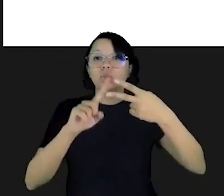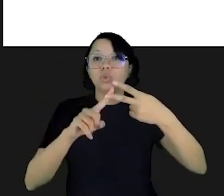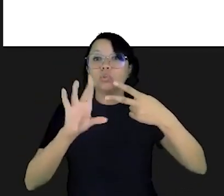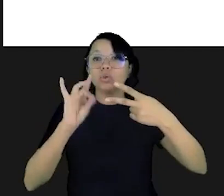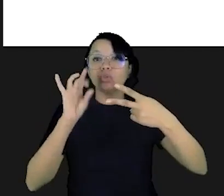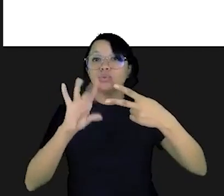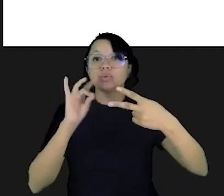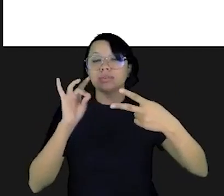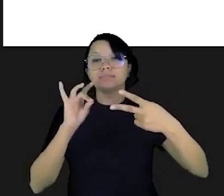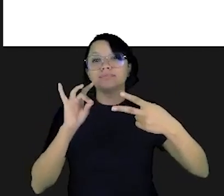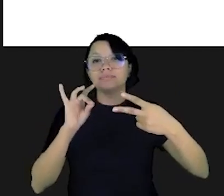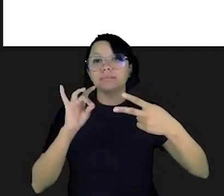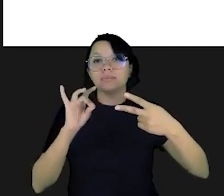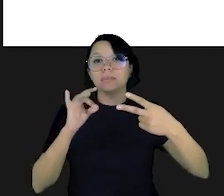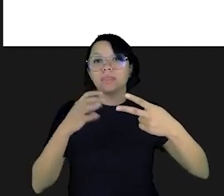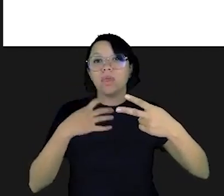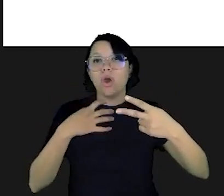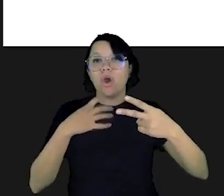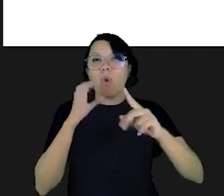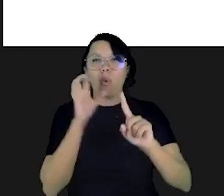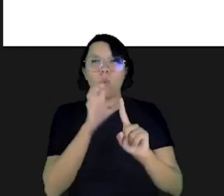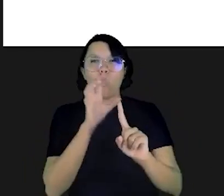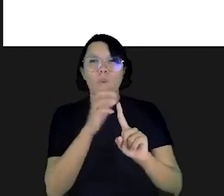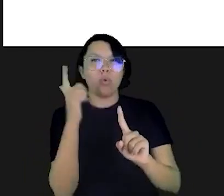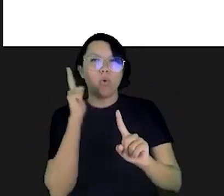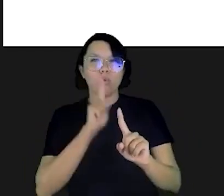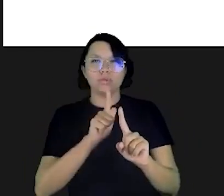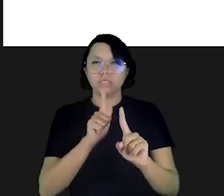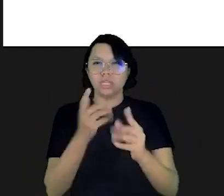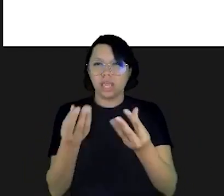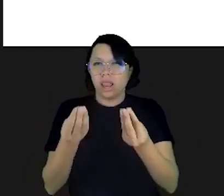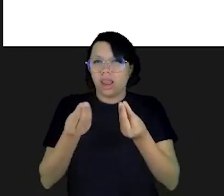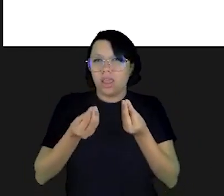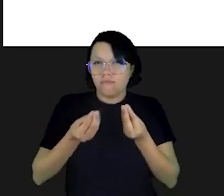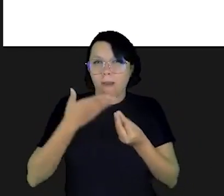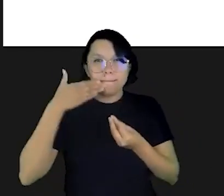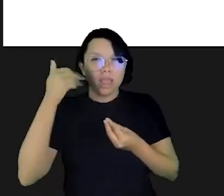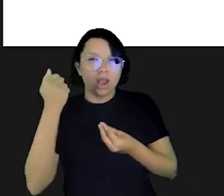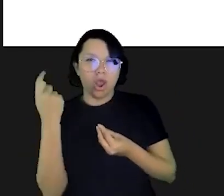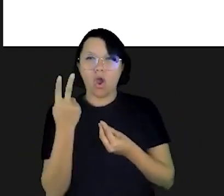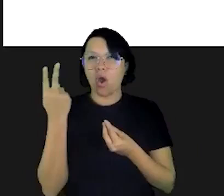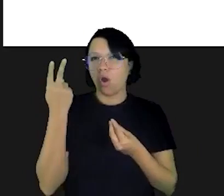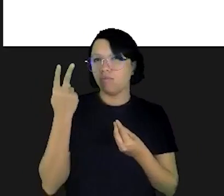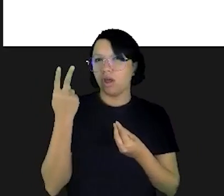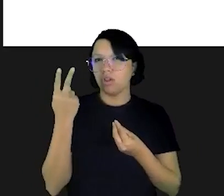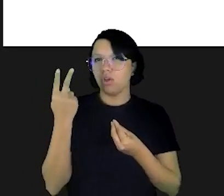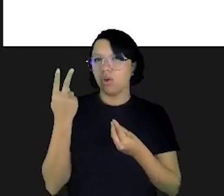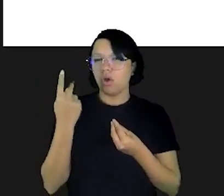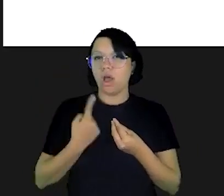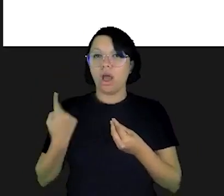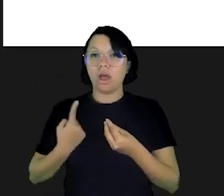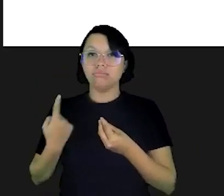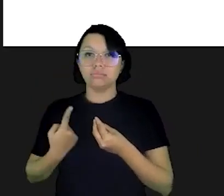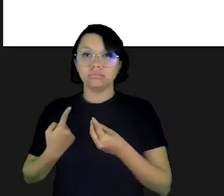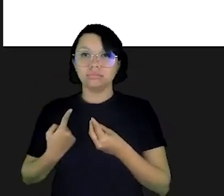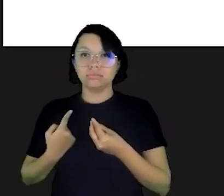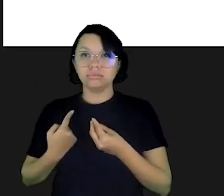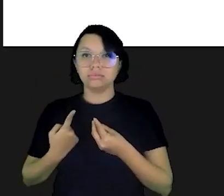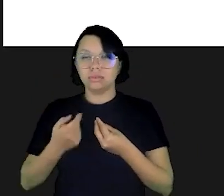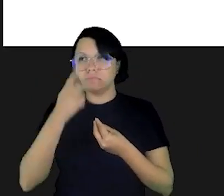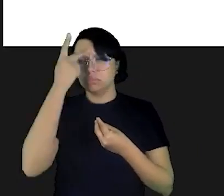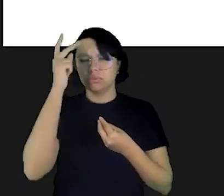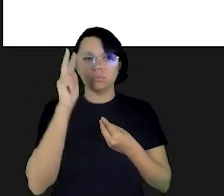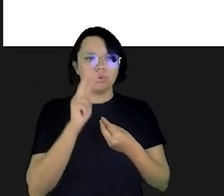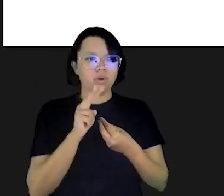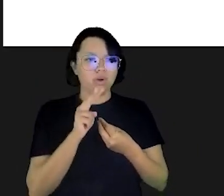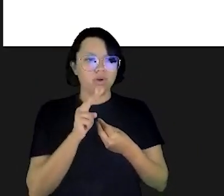porque quando você apresentava duas opções aquele efeito do conseguir levar vantagem em tudo estava